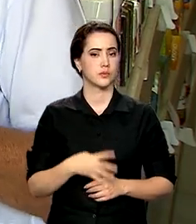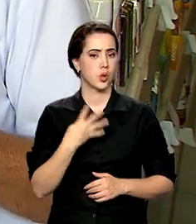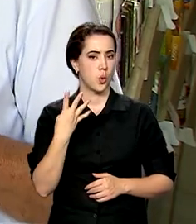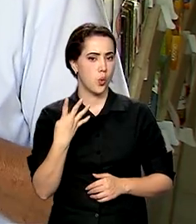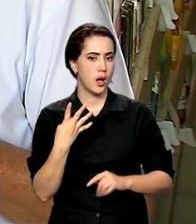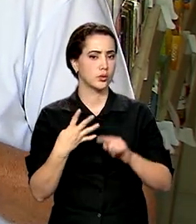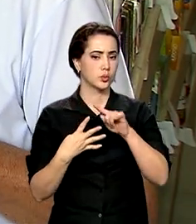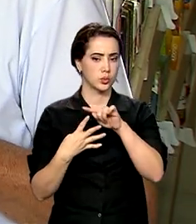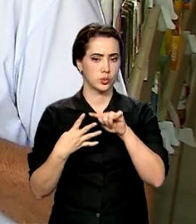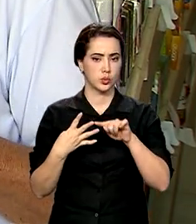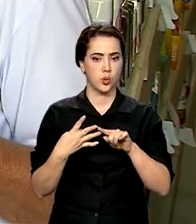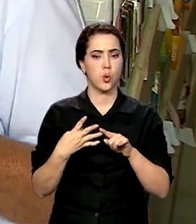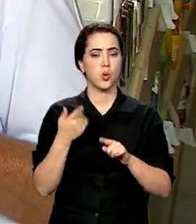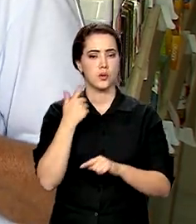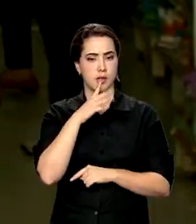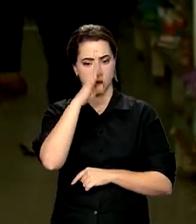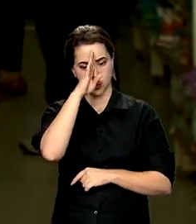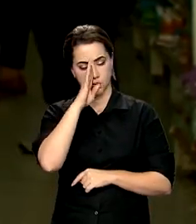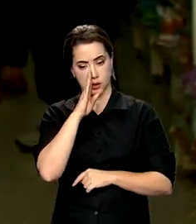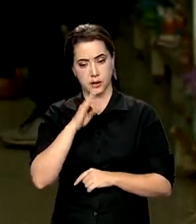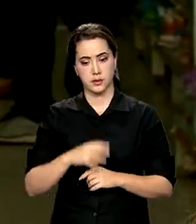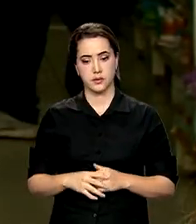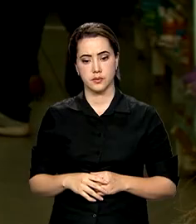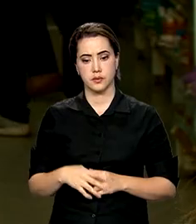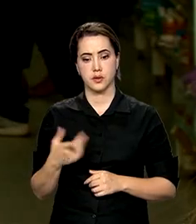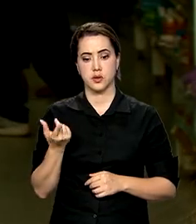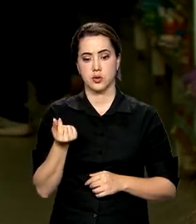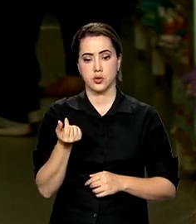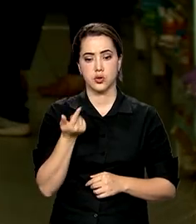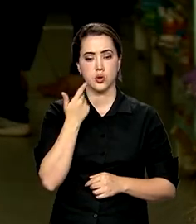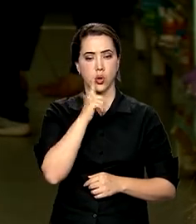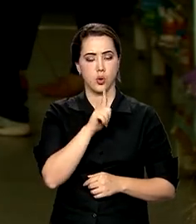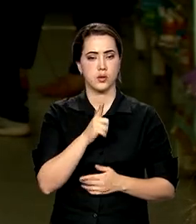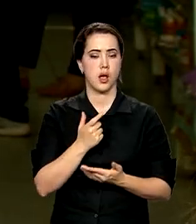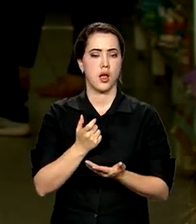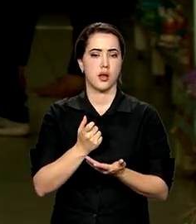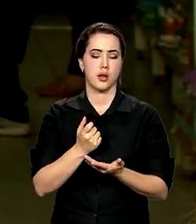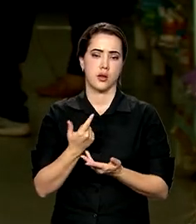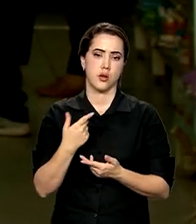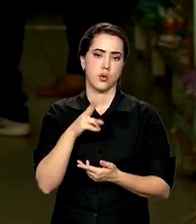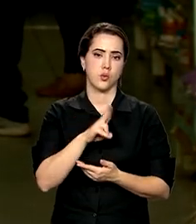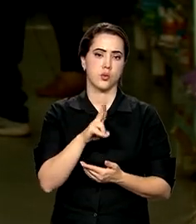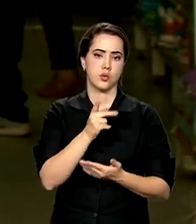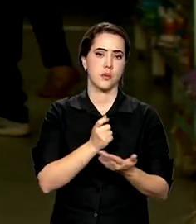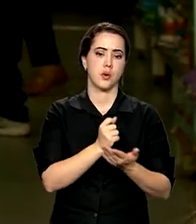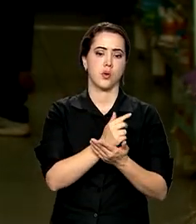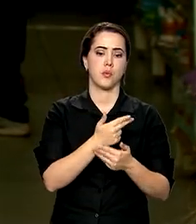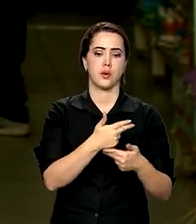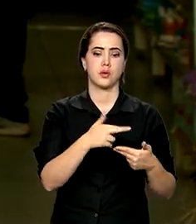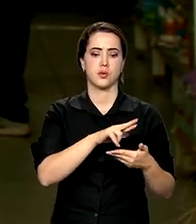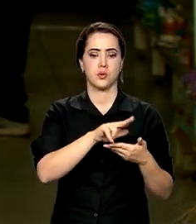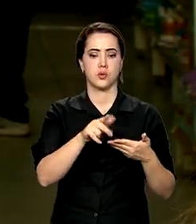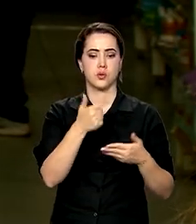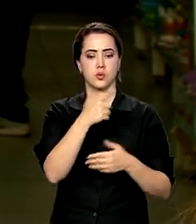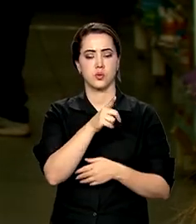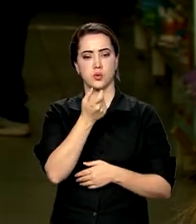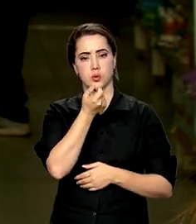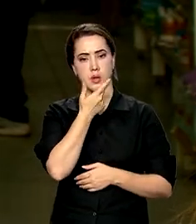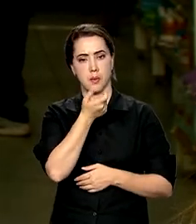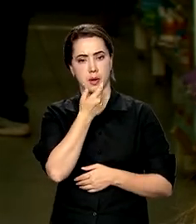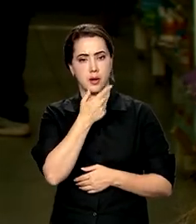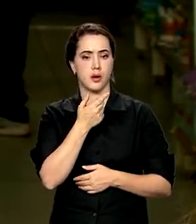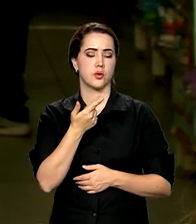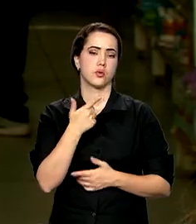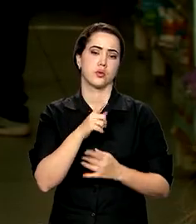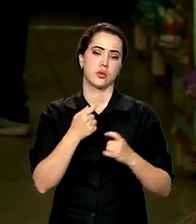deles ela pega de graça. Esse dinheirinho que sobra daí, a gente emenda no outro para comprar os outros remédios, outros